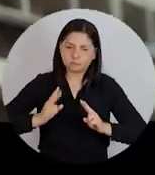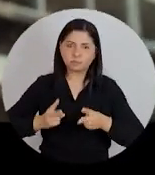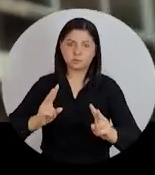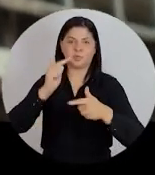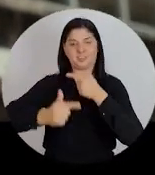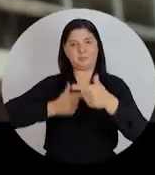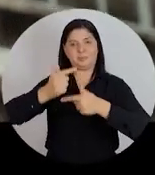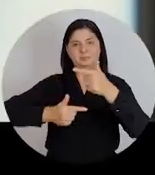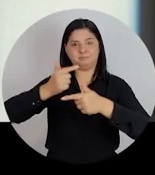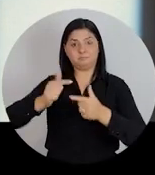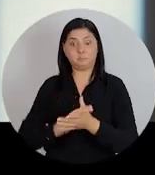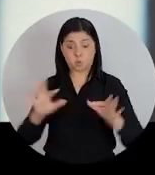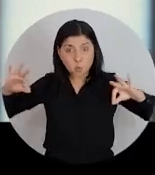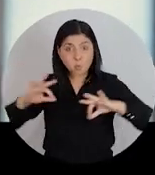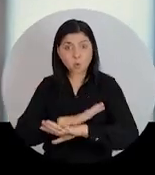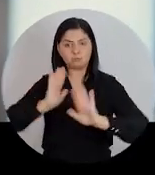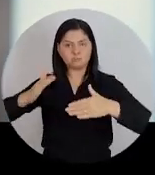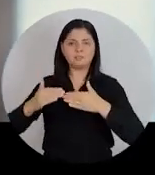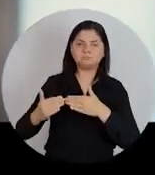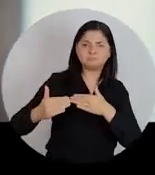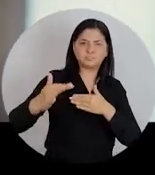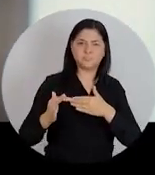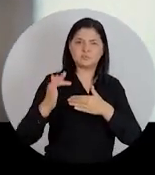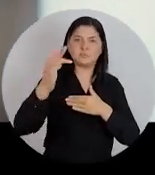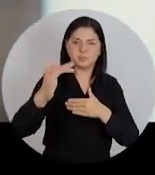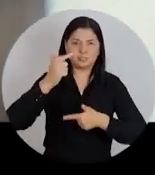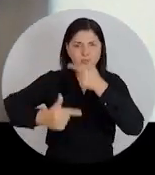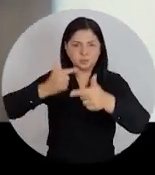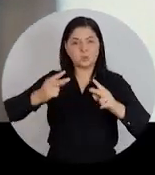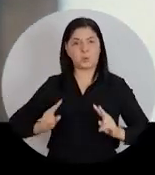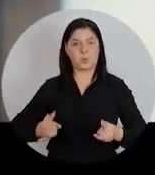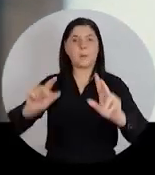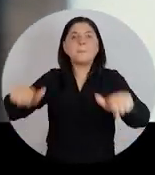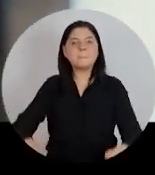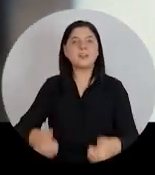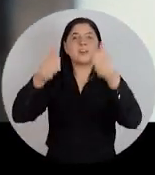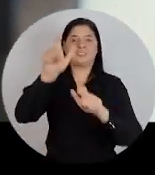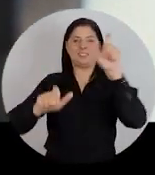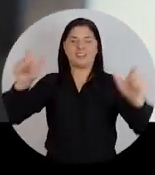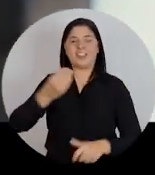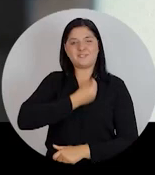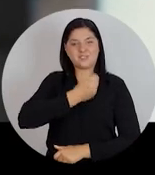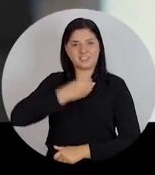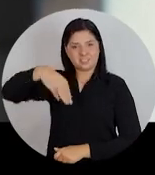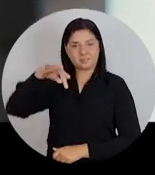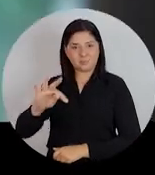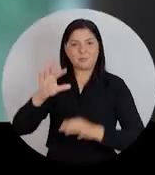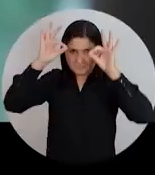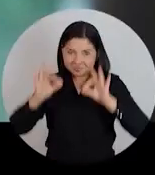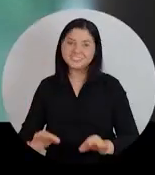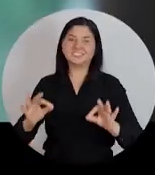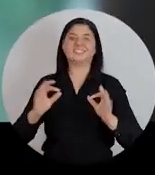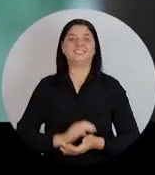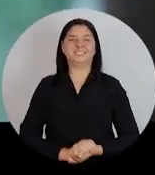continuar trabalhando. Estamos prontos para ir além. Vamos seguir trabalhando para melhorar a vida dos matogrossenses. Pode